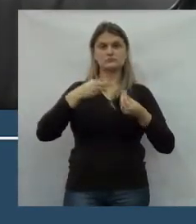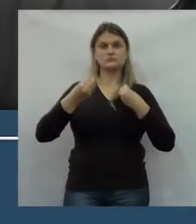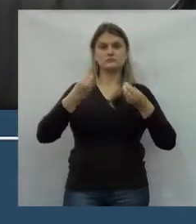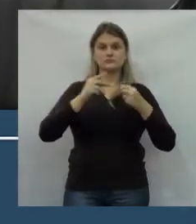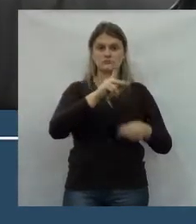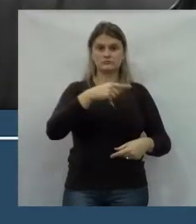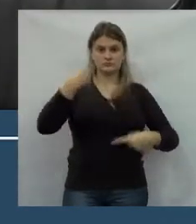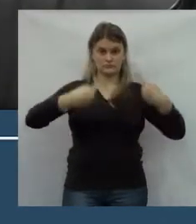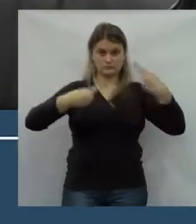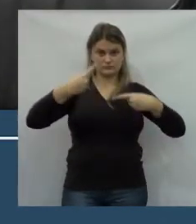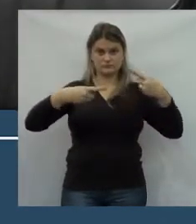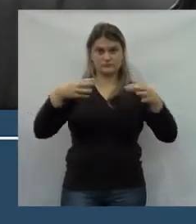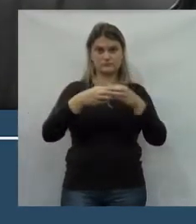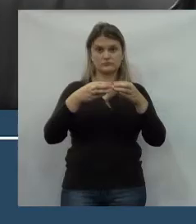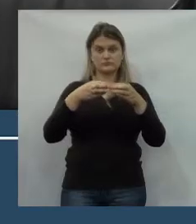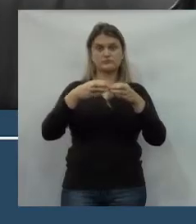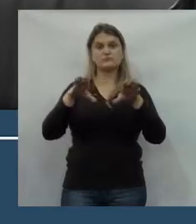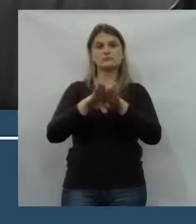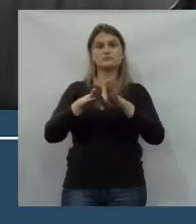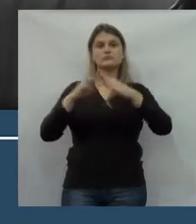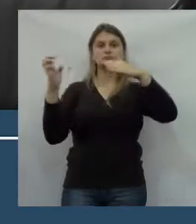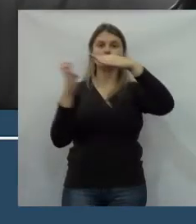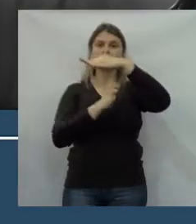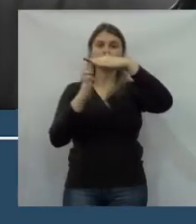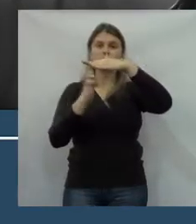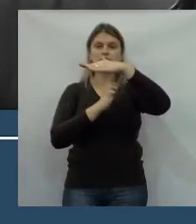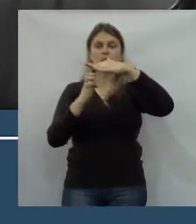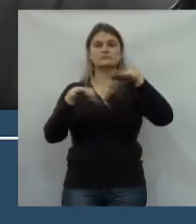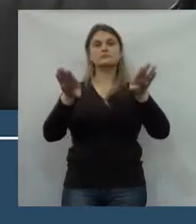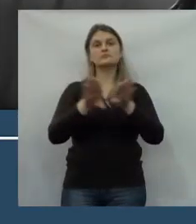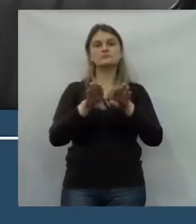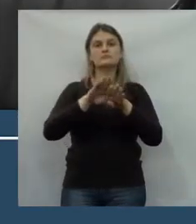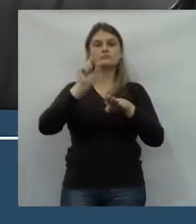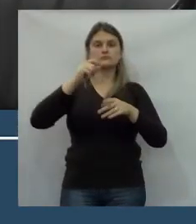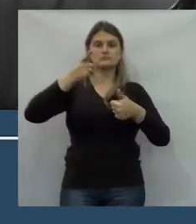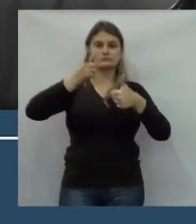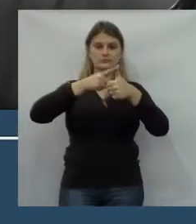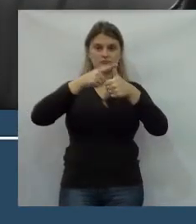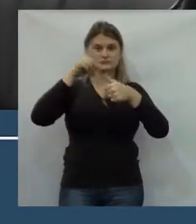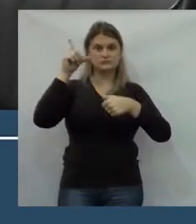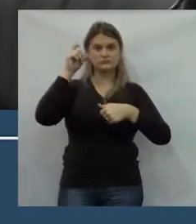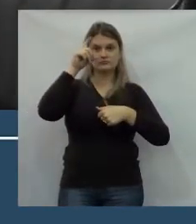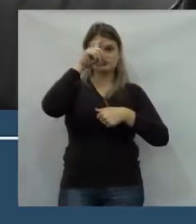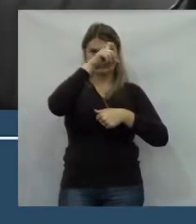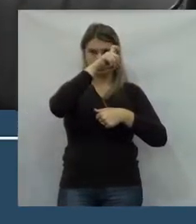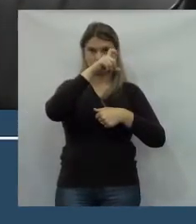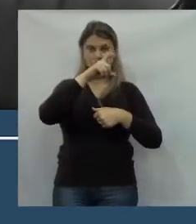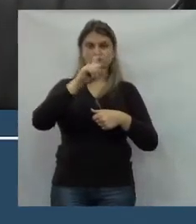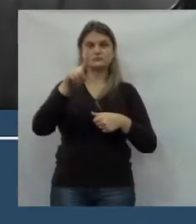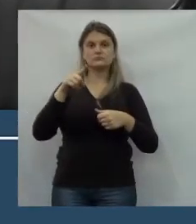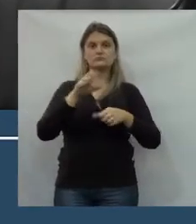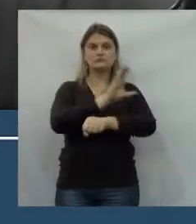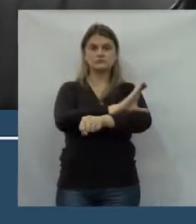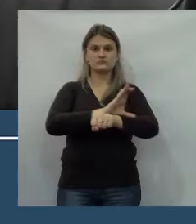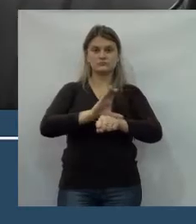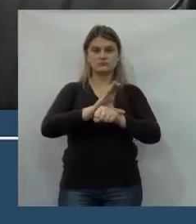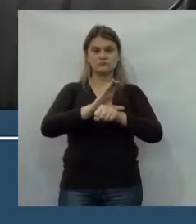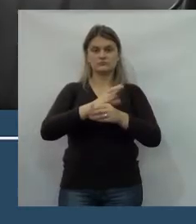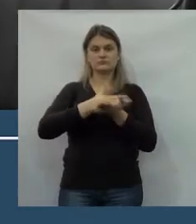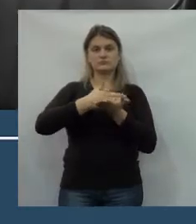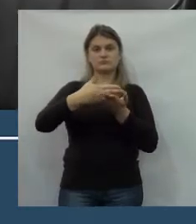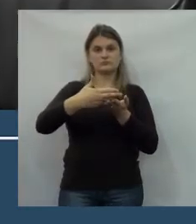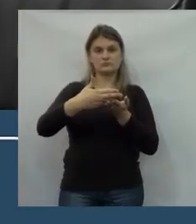tanto na classe política, na classe empresarial, que a primeira dificuldade eram os cursos